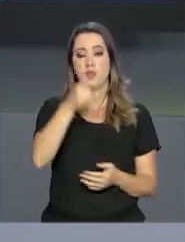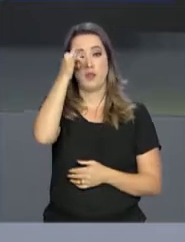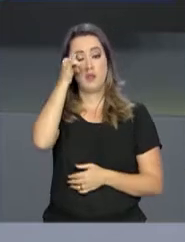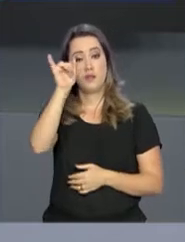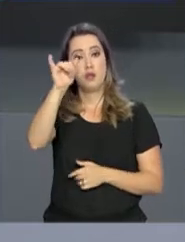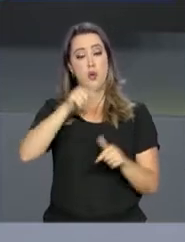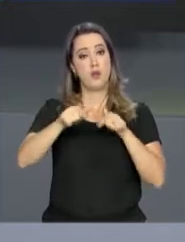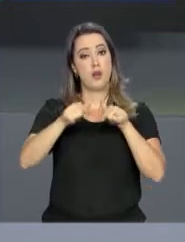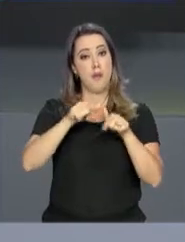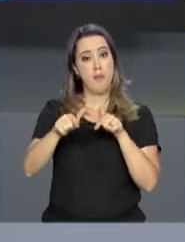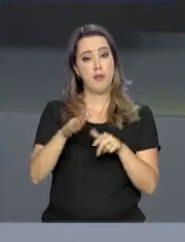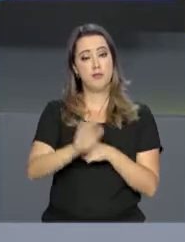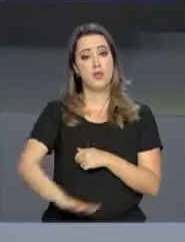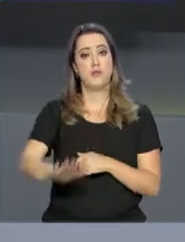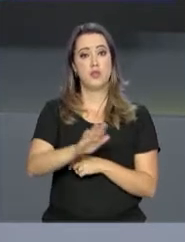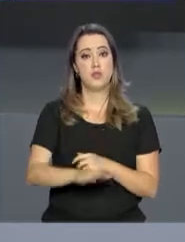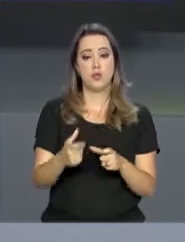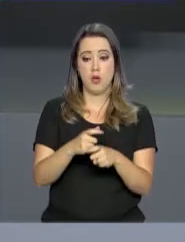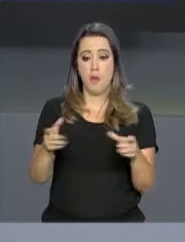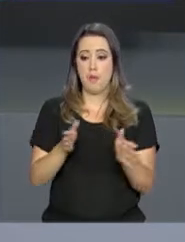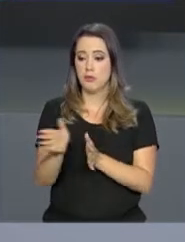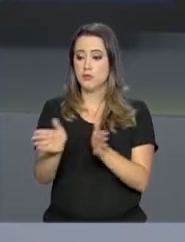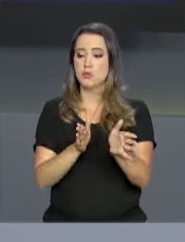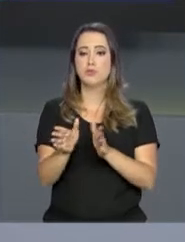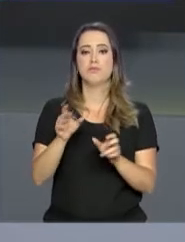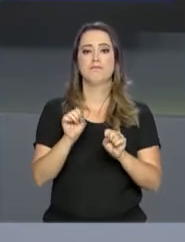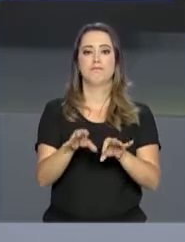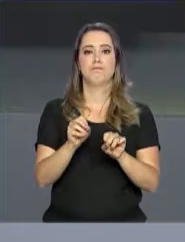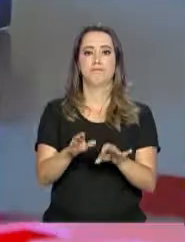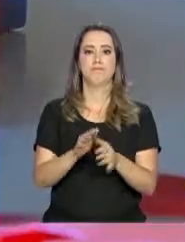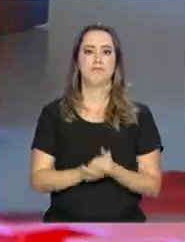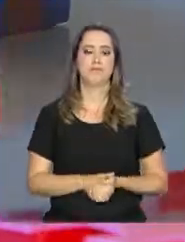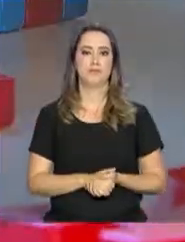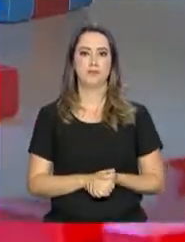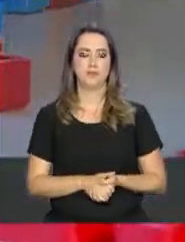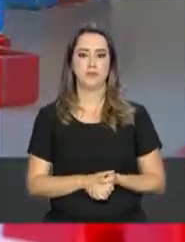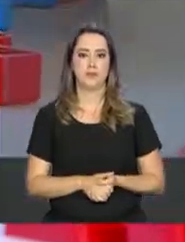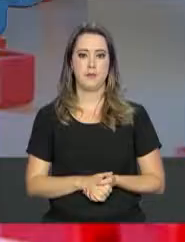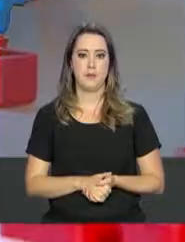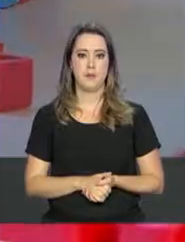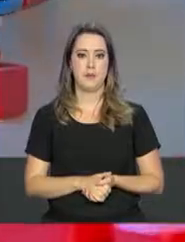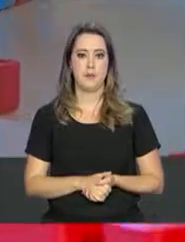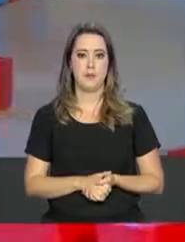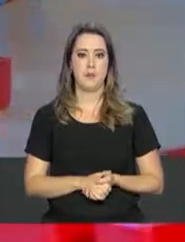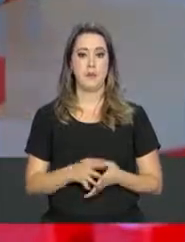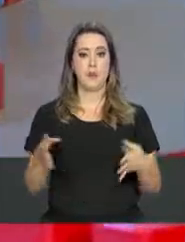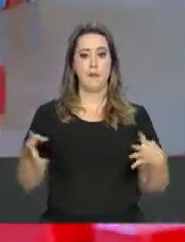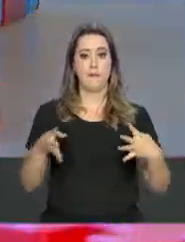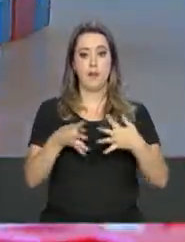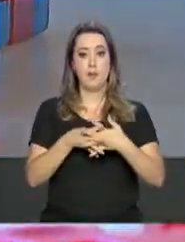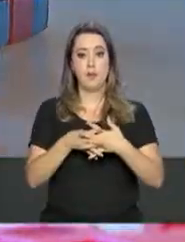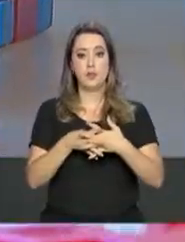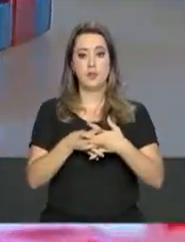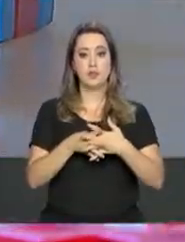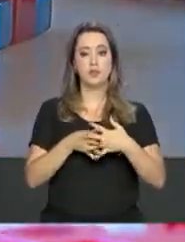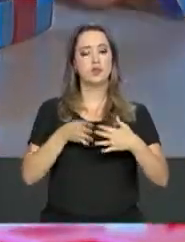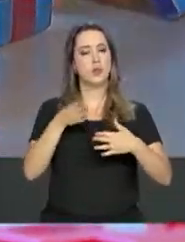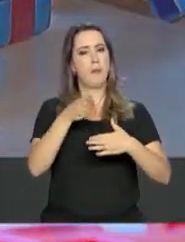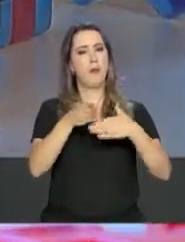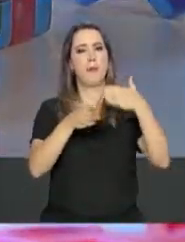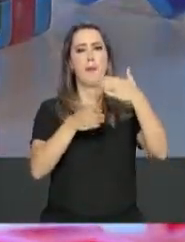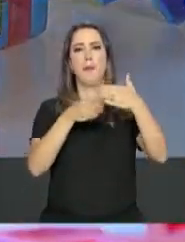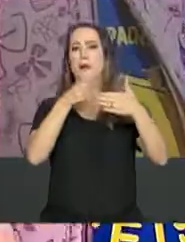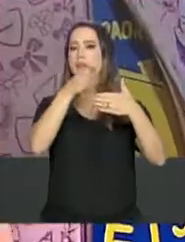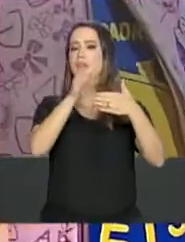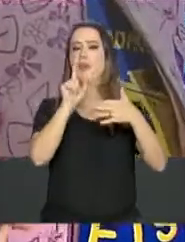trabalho infantil e a ampliação do acesso à educação. A montagem de blocos é a brincadeira preferida